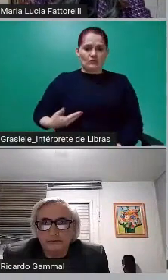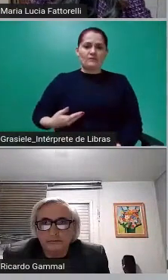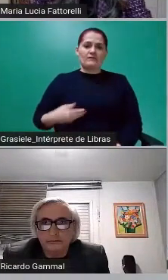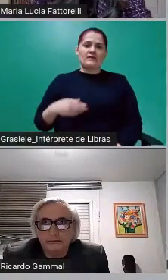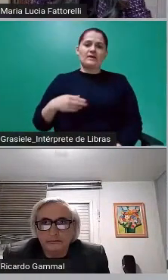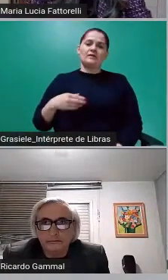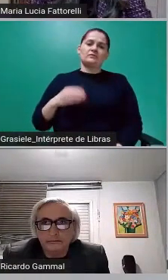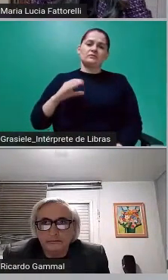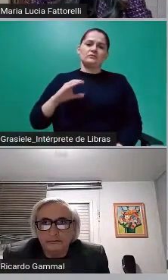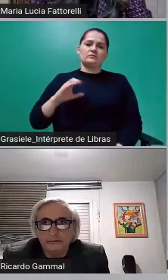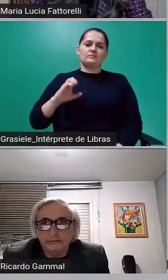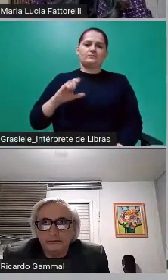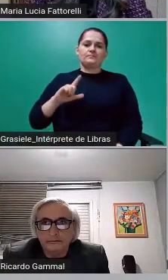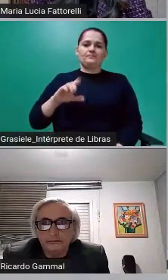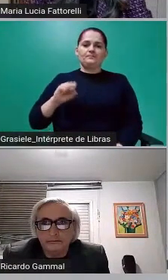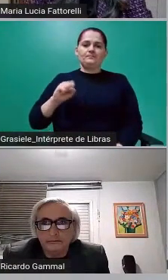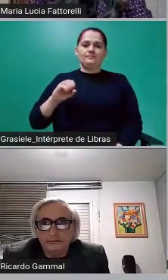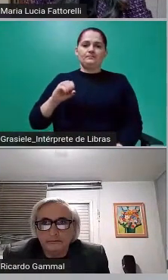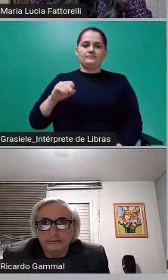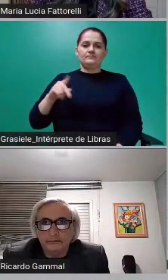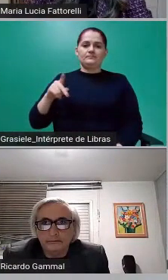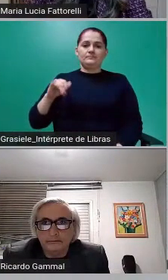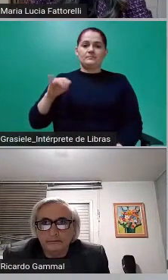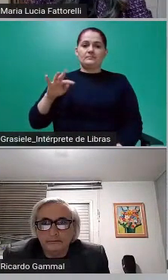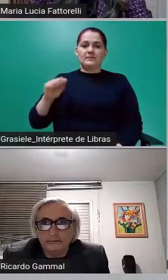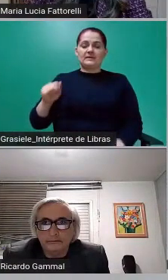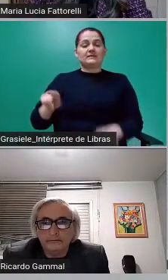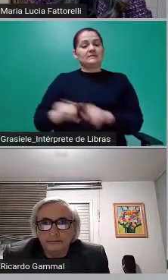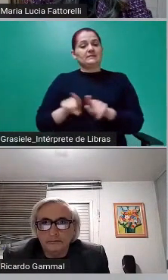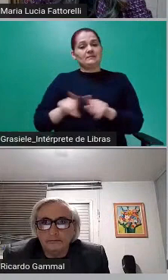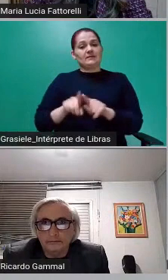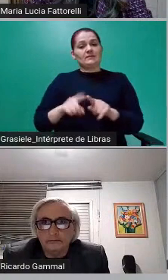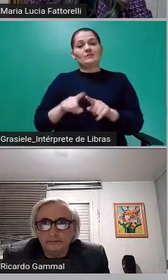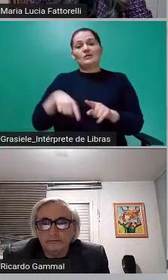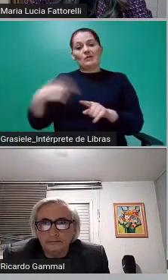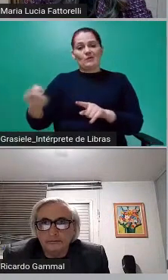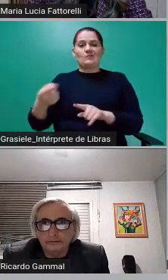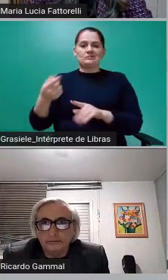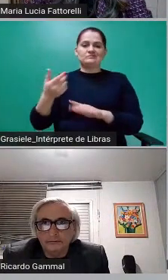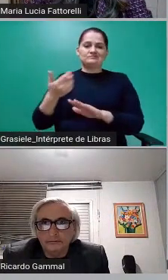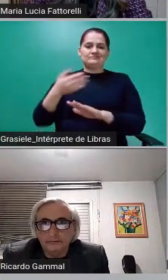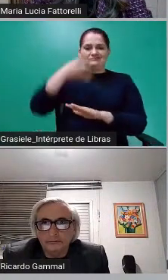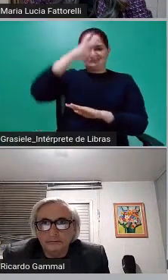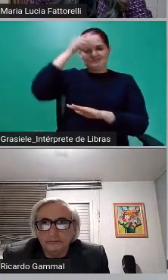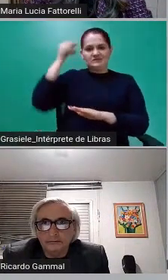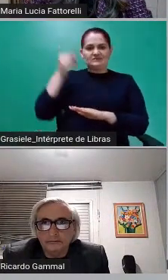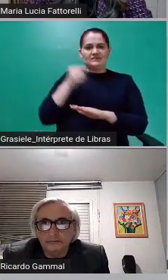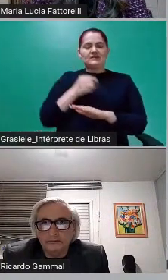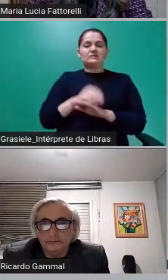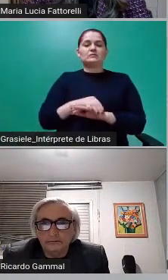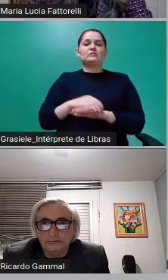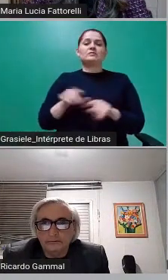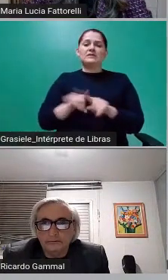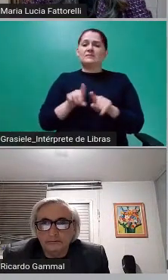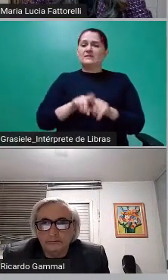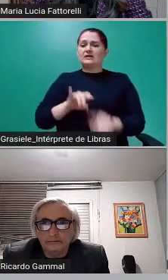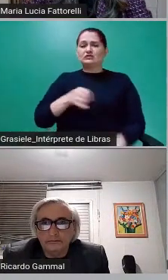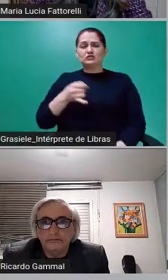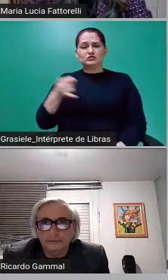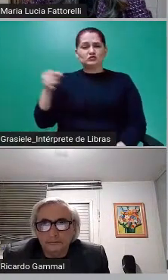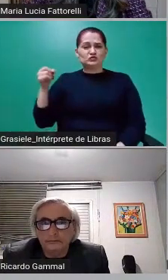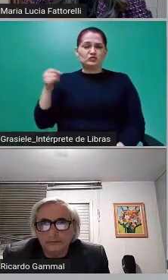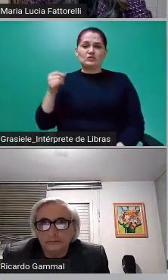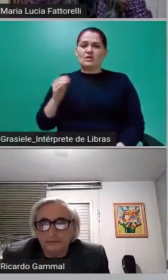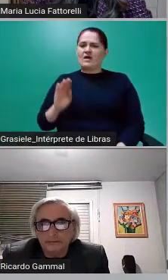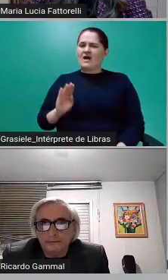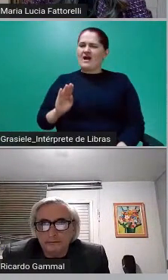e com os altos juros, porque todos esses títulos eram remunerados à taxa Selic, que chegou a 46